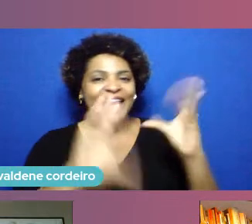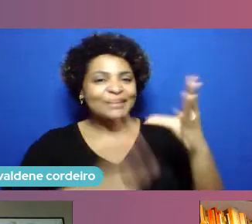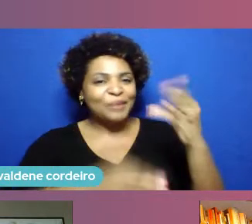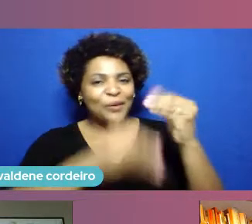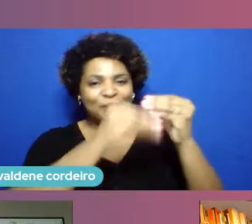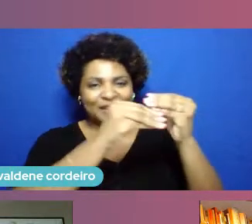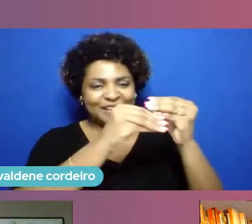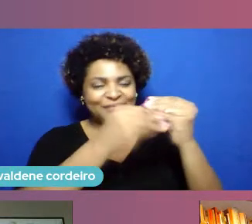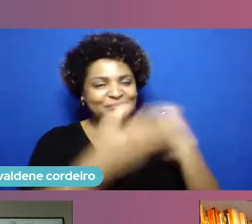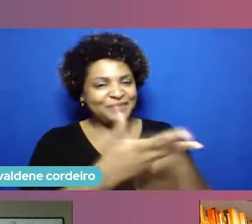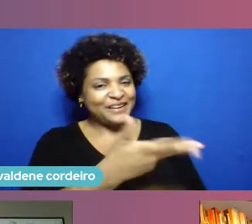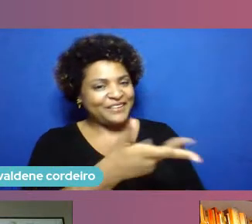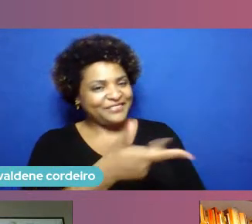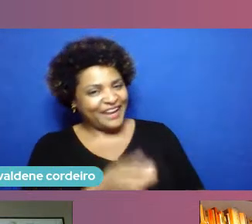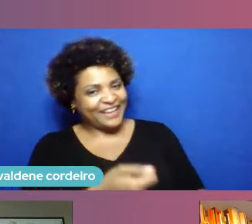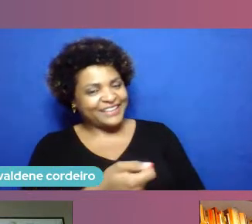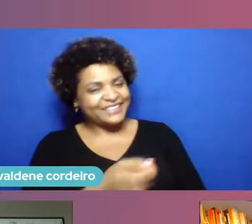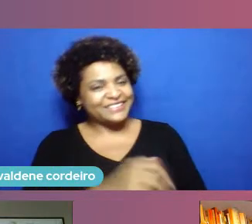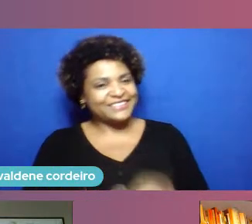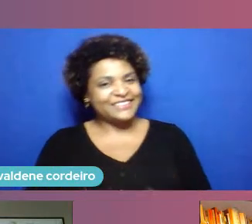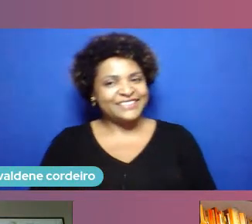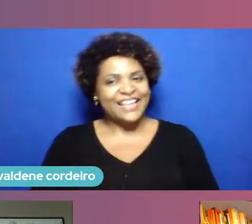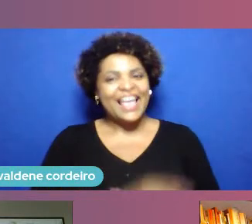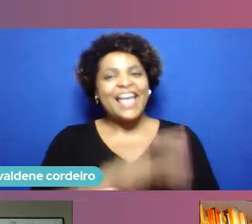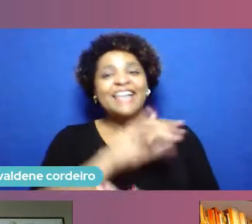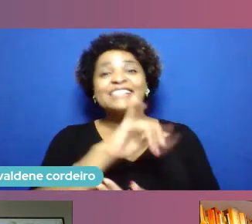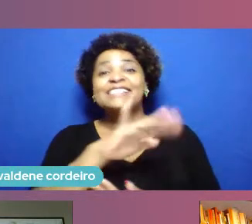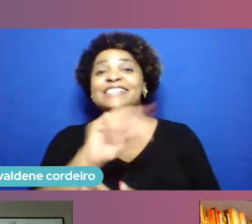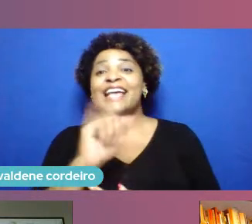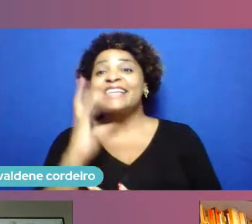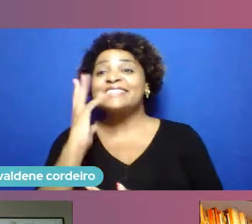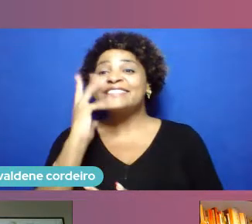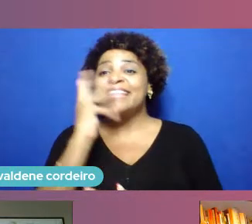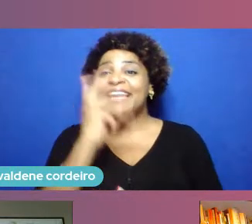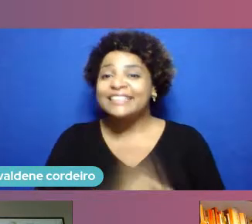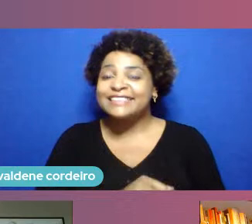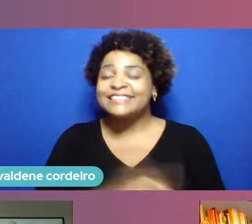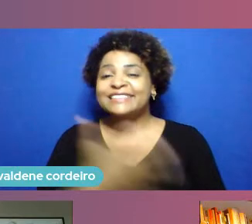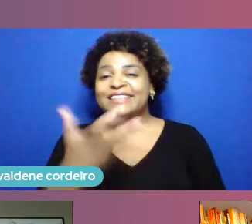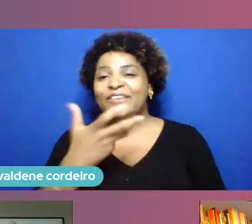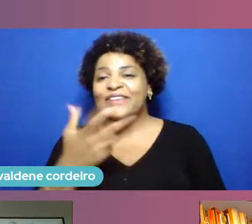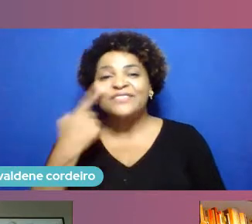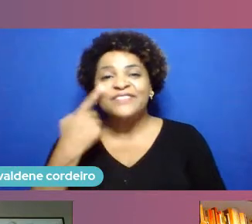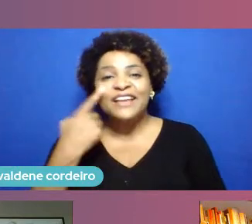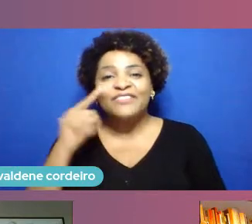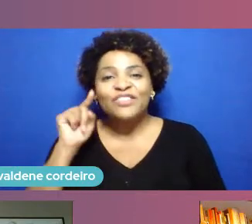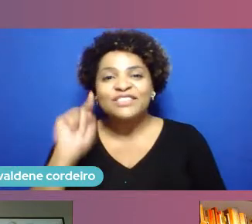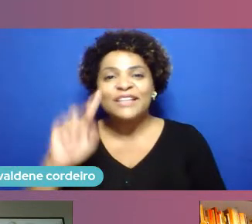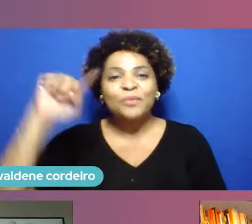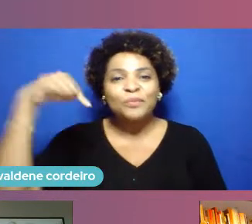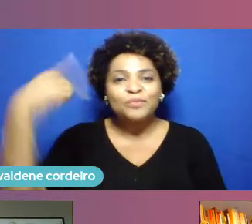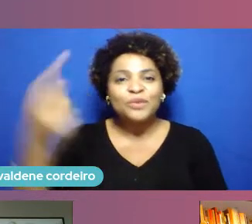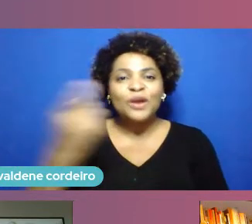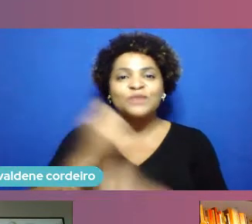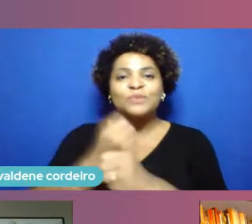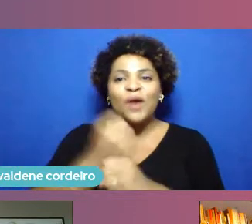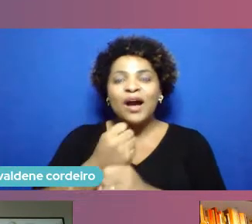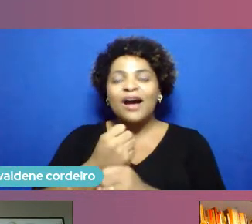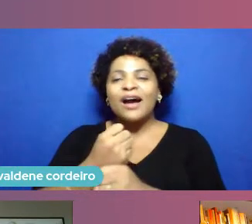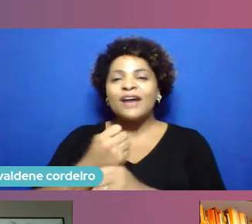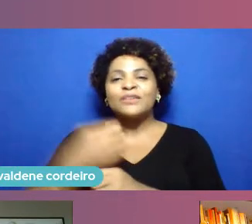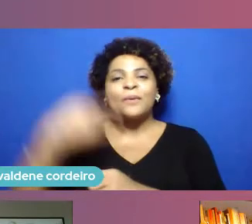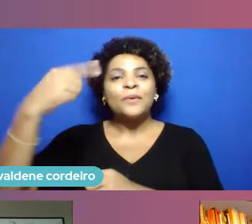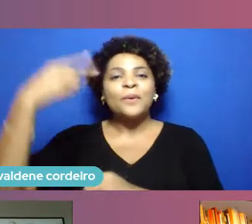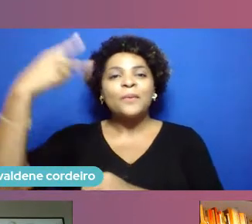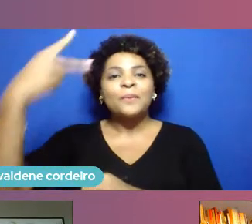teça maravilhosa queria escutar você para o ano que vem para esses próximos dois anos de retomada como é que você uma